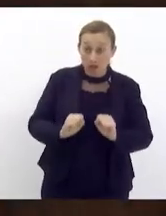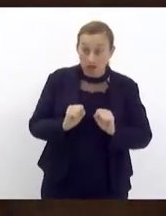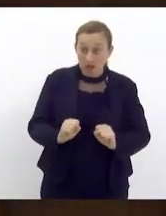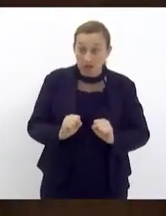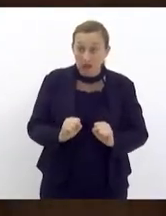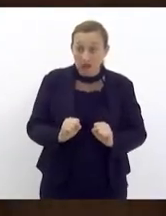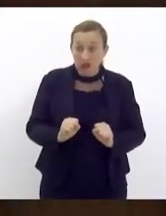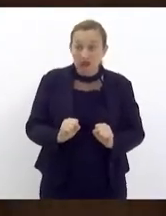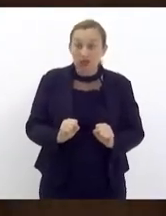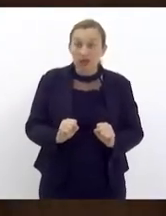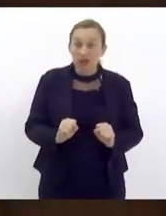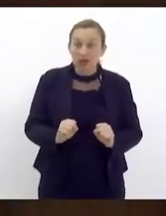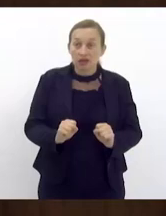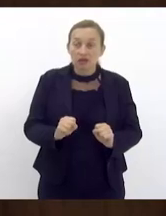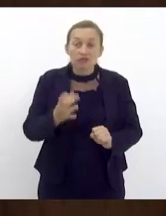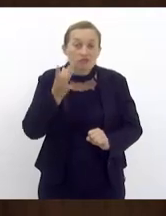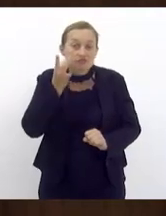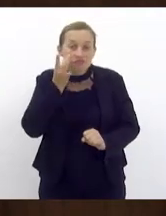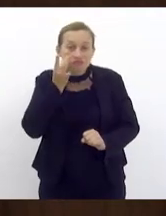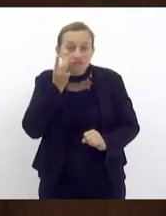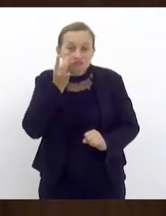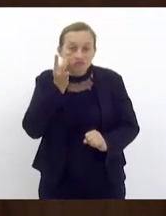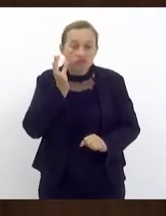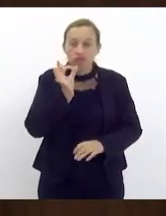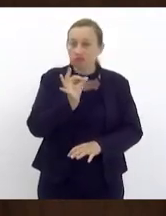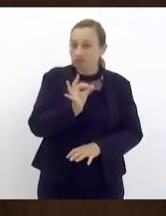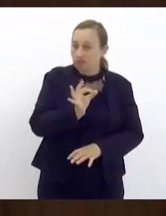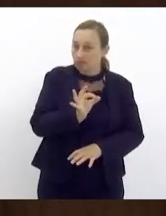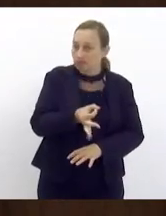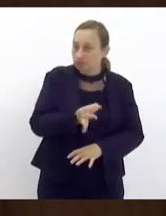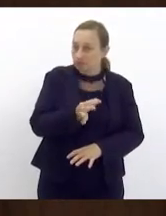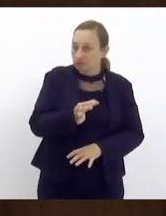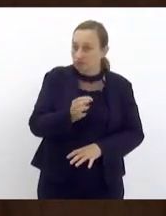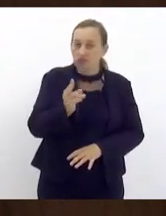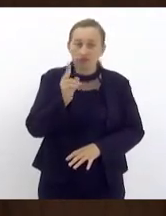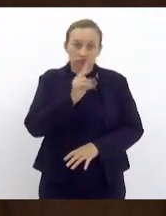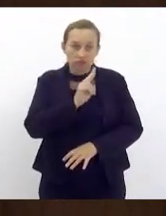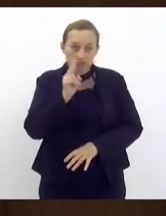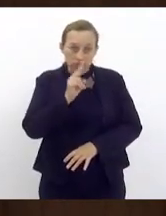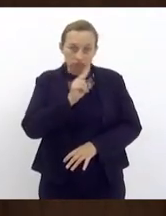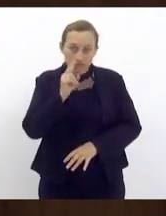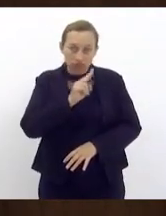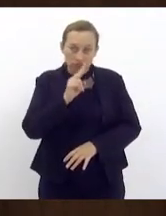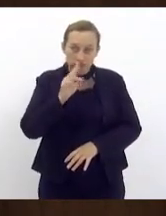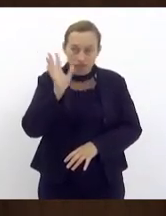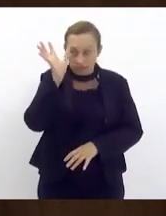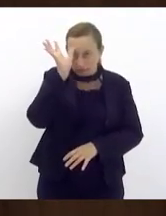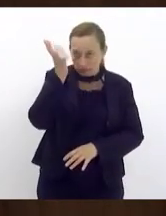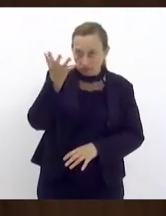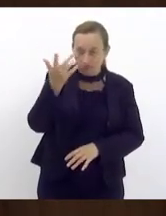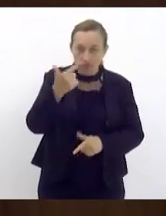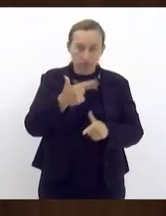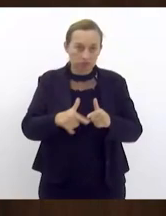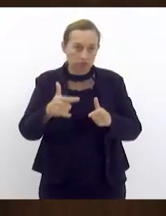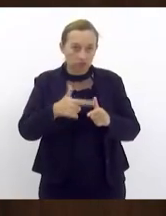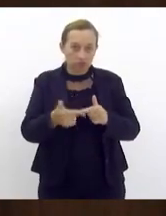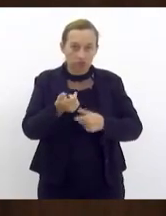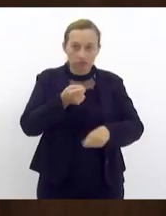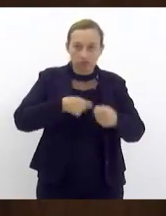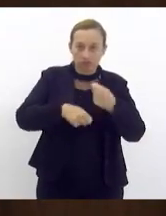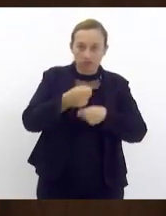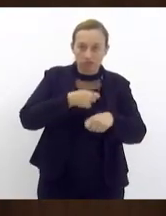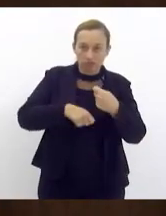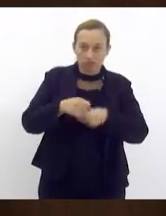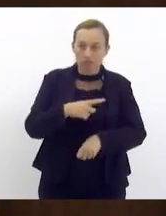uma forma presente contundente e emergencial a solução dos problemas econômicos da